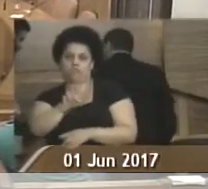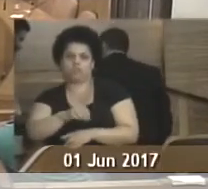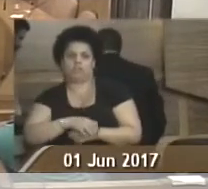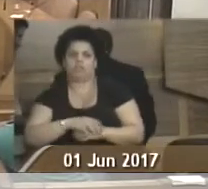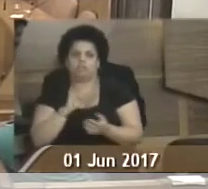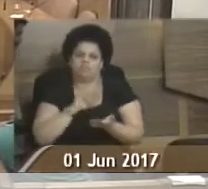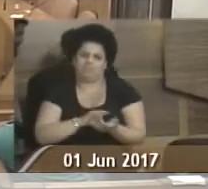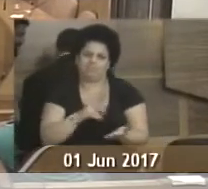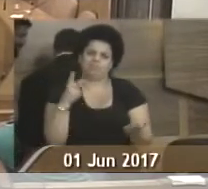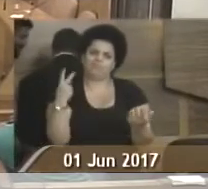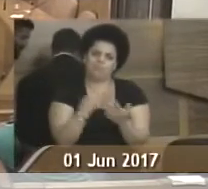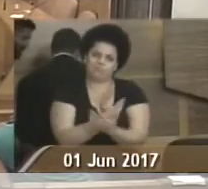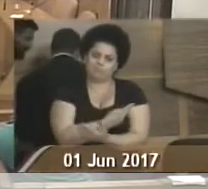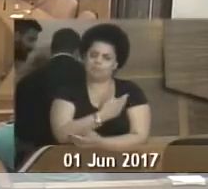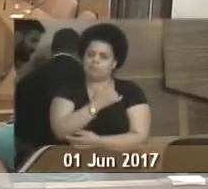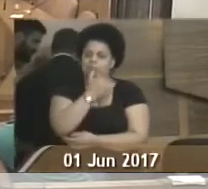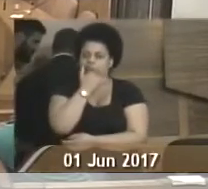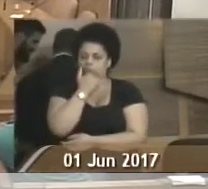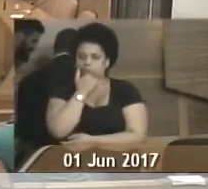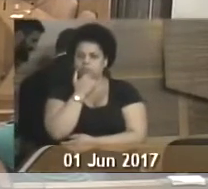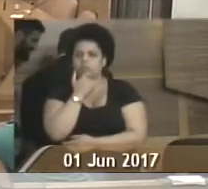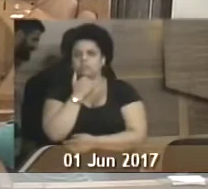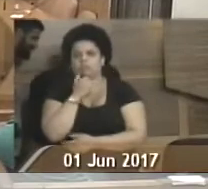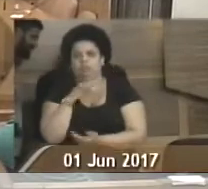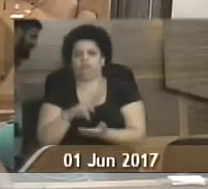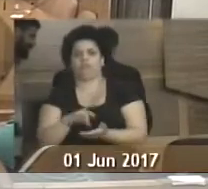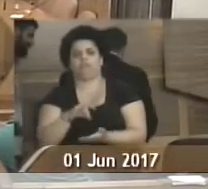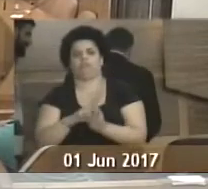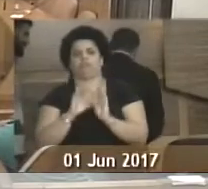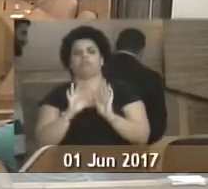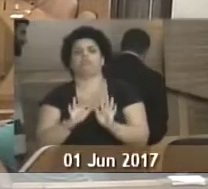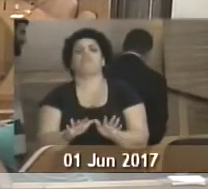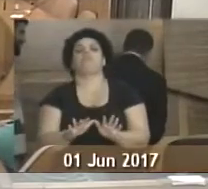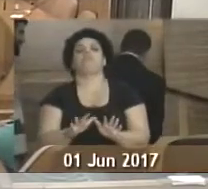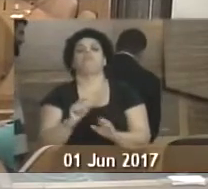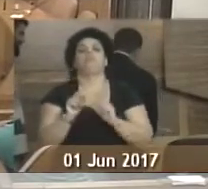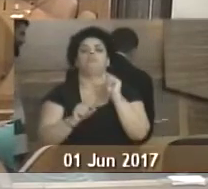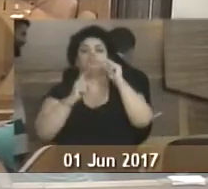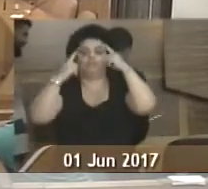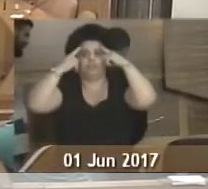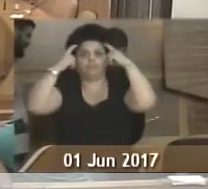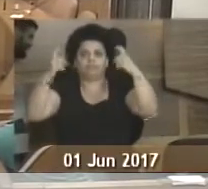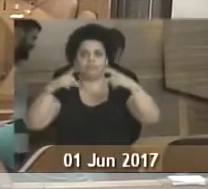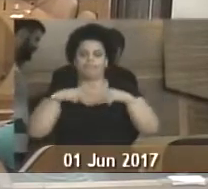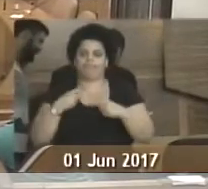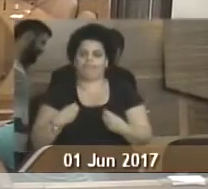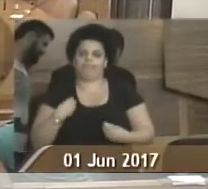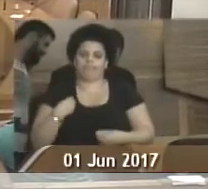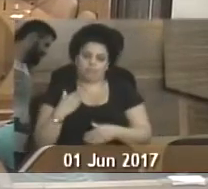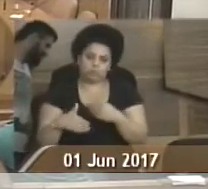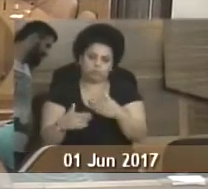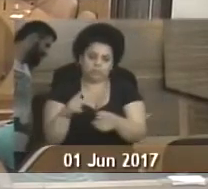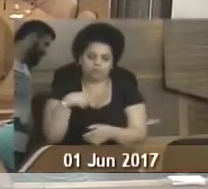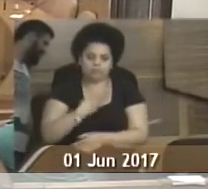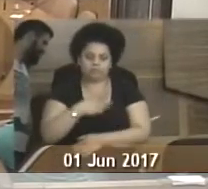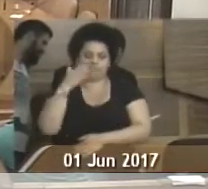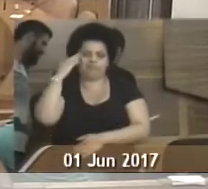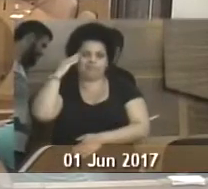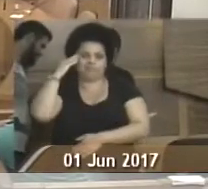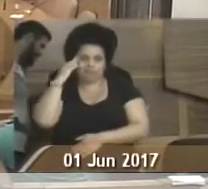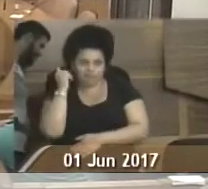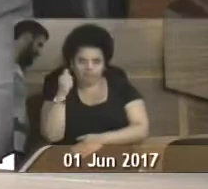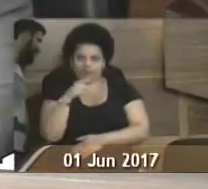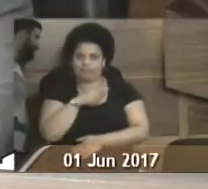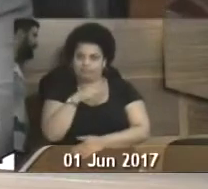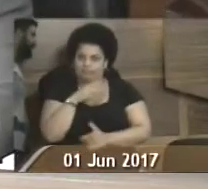é uma fatalidade, a gente tem que apurar todas as hipóteses, mas é diante da violência que a gente vem vivendo. Nós sabemos bem o que